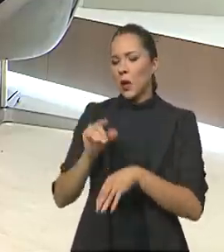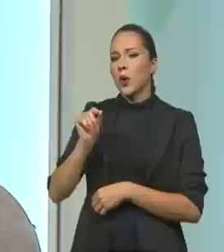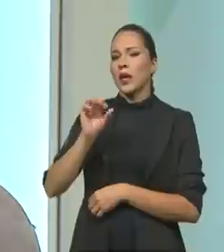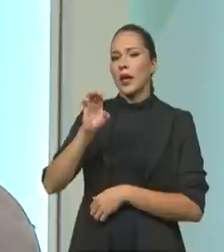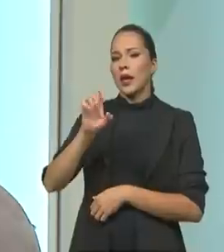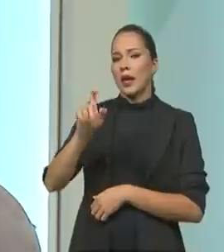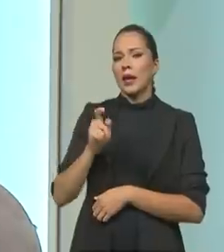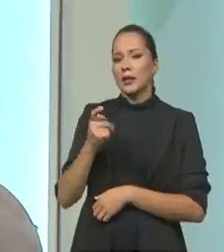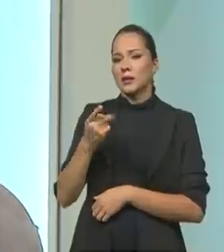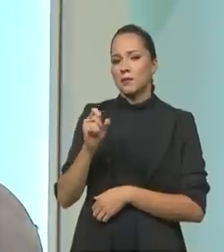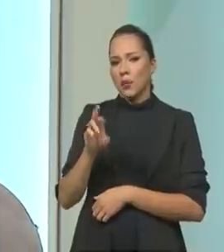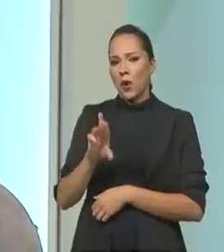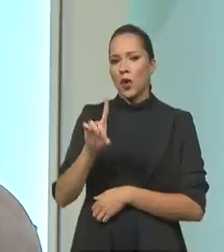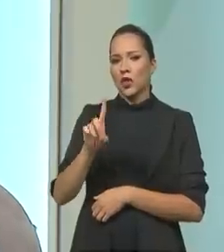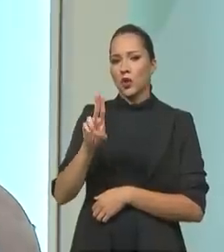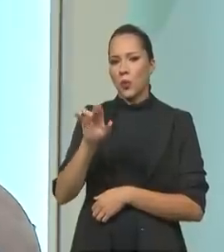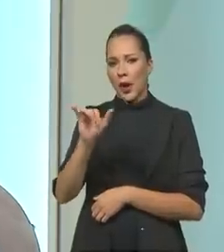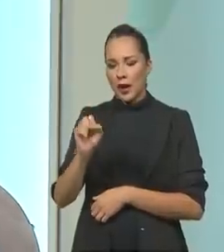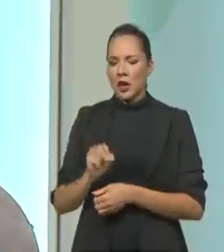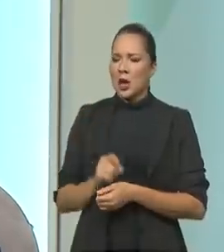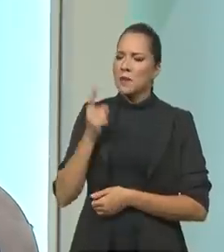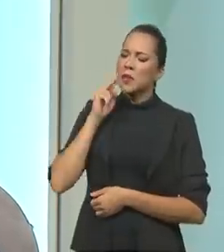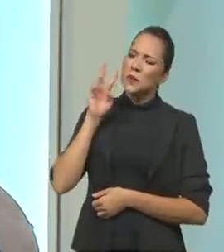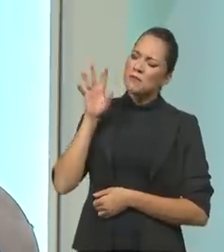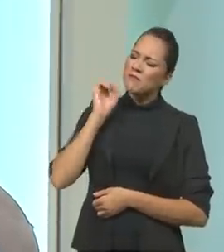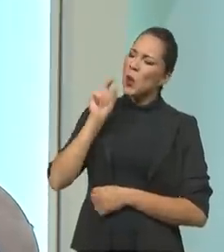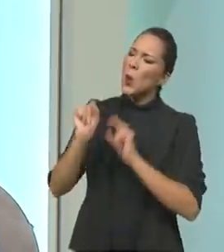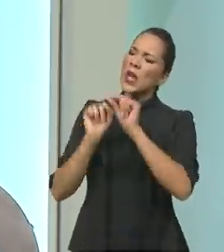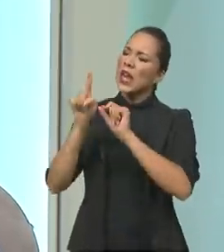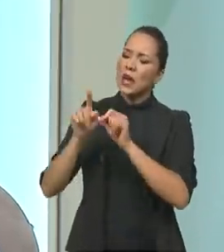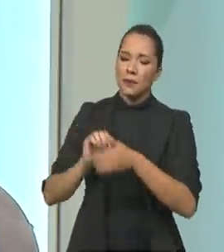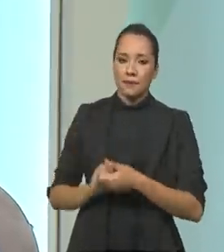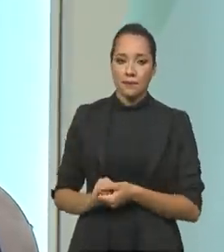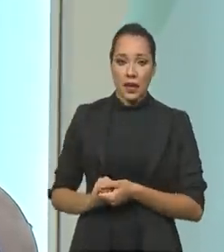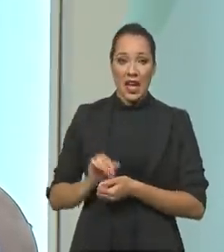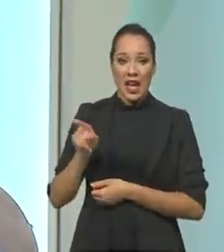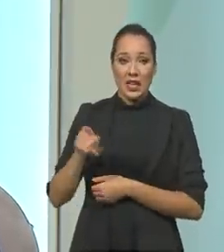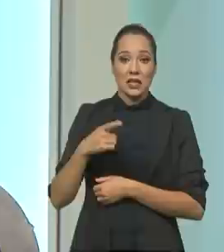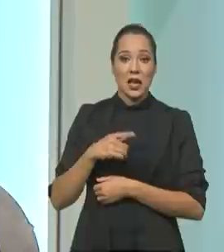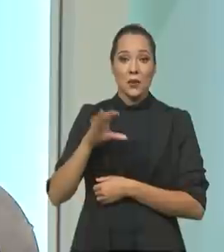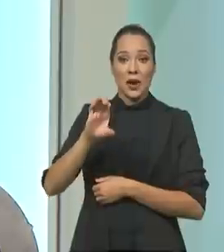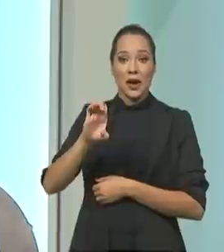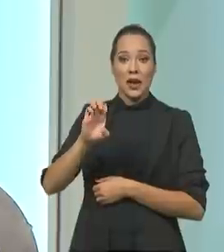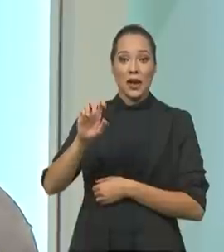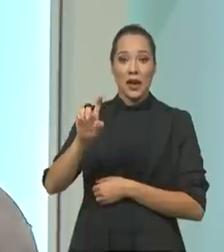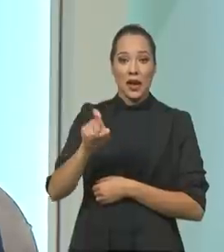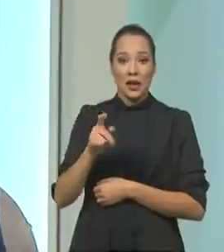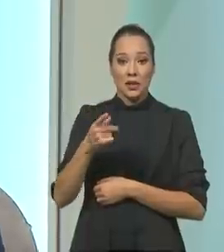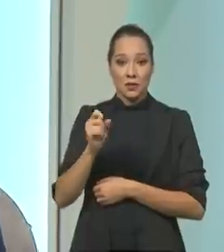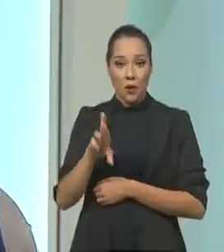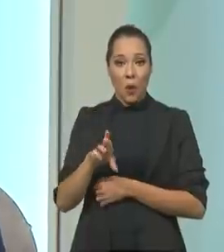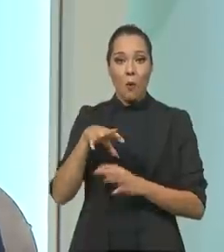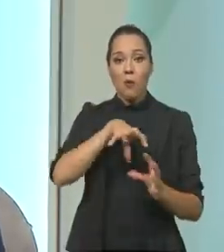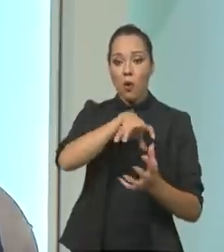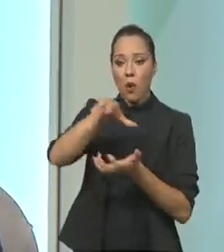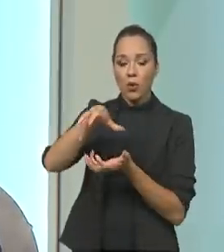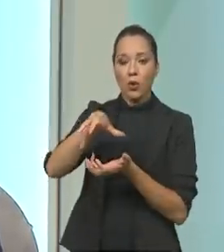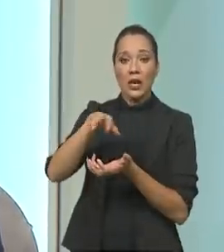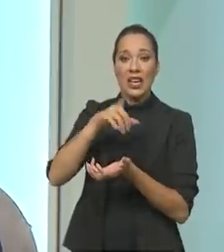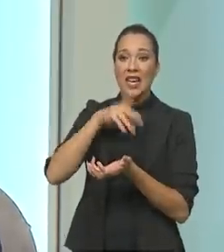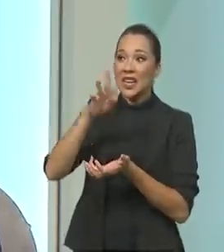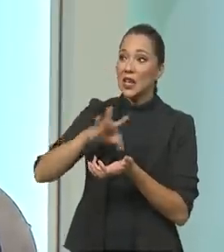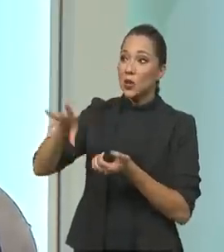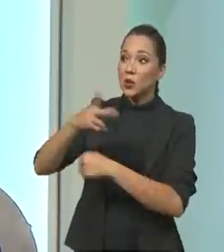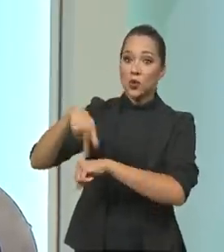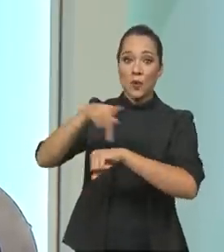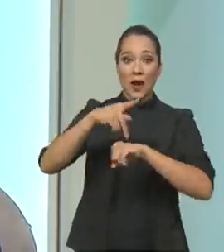Dubai. Porque muita gente ouve falar, mas não sabe o que é. A Expo Dubai é a Expo Mundo. É uma grande exposição que agrega a